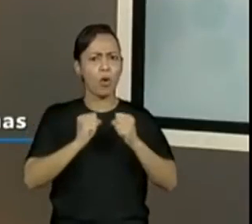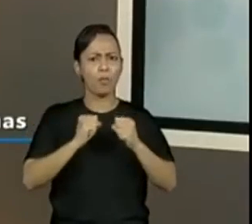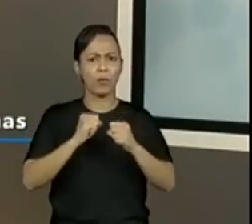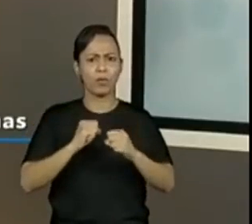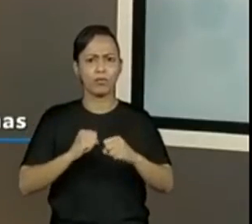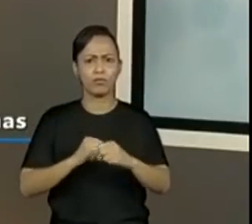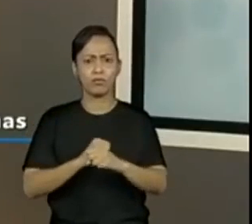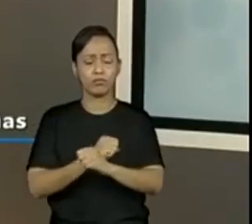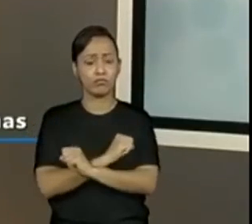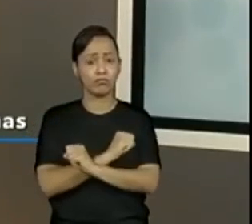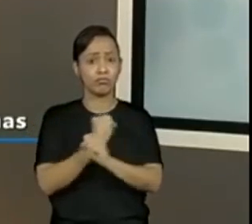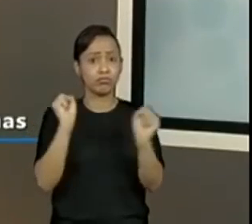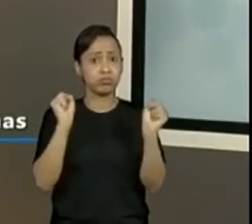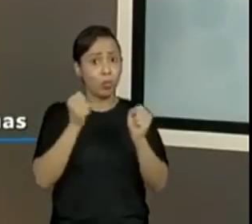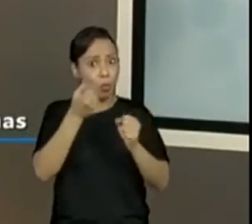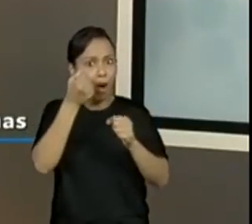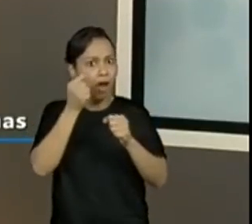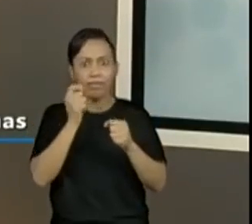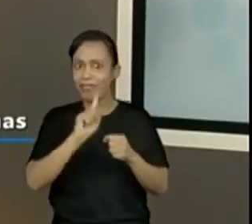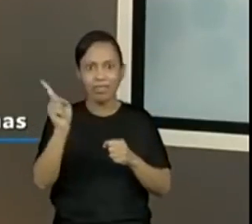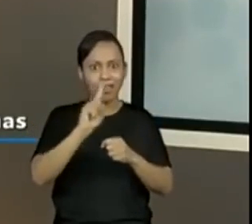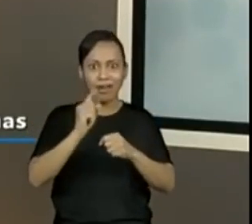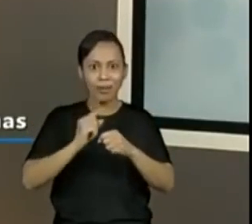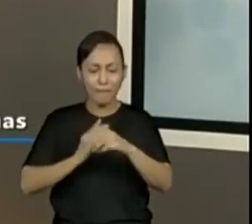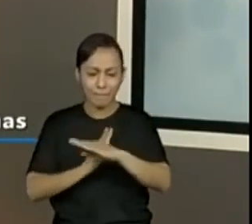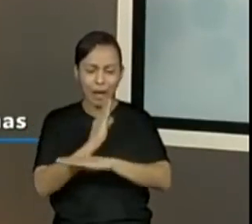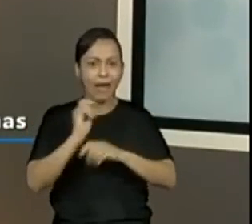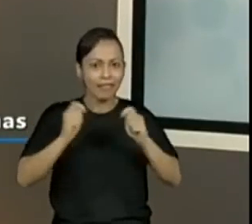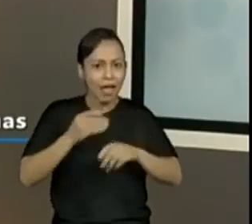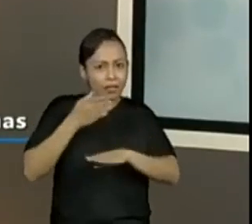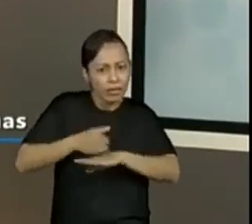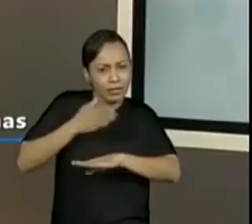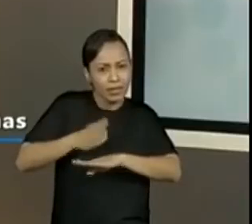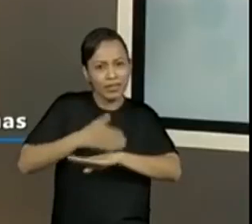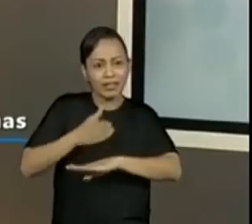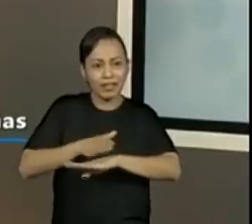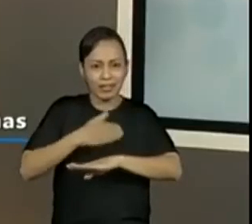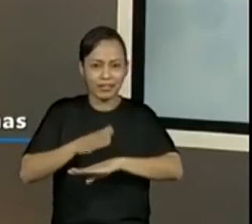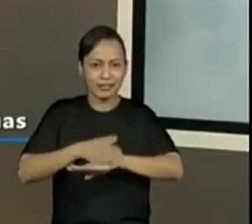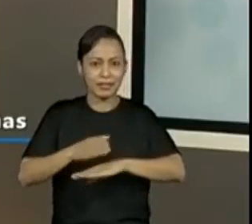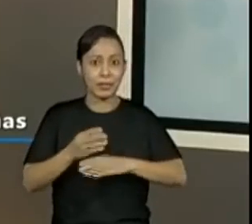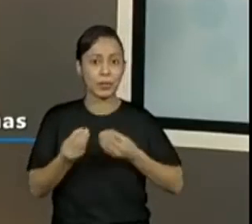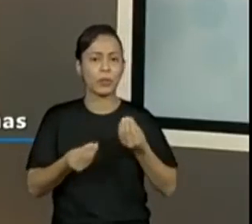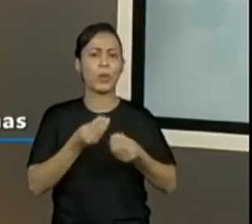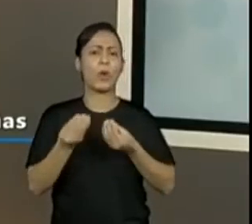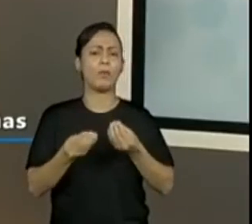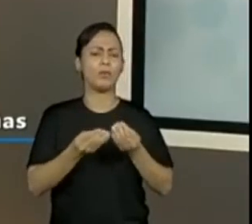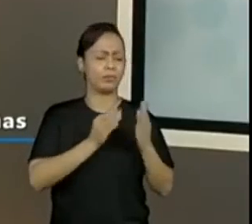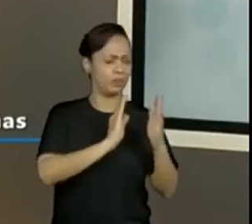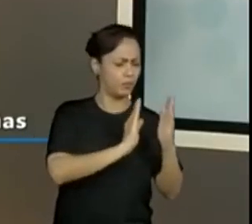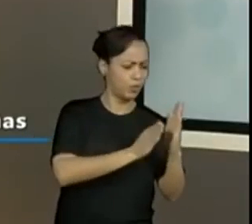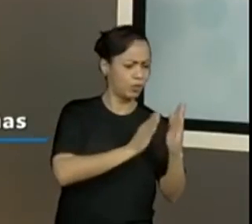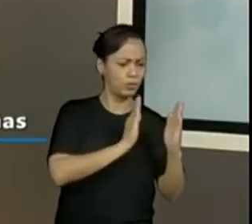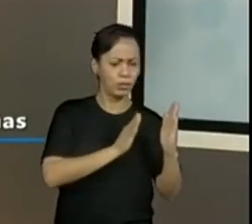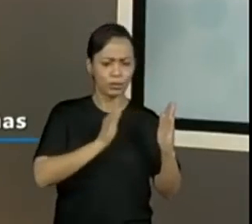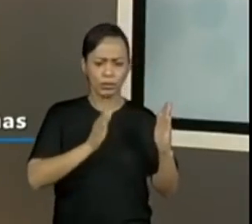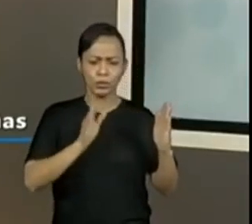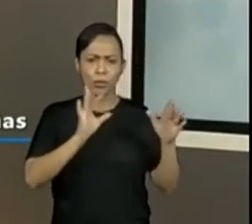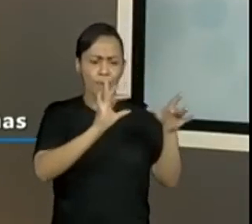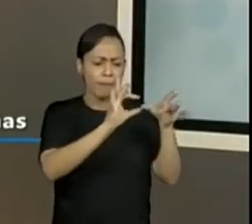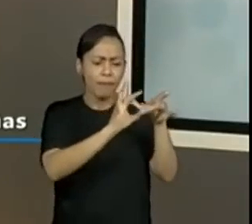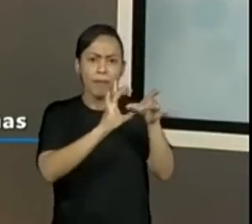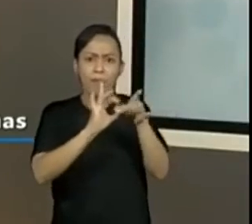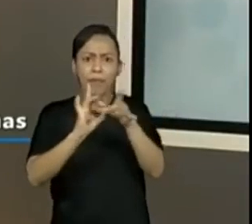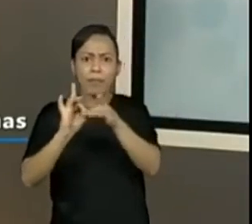isso quer dizer? Quer dizer que a gente vai fazer um trabalho numa sequência, que haverá um tema dessa sequência que vai